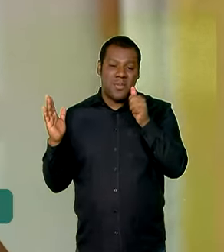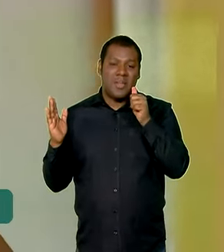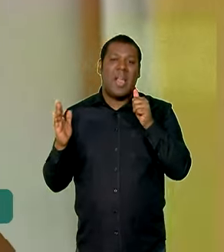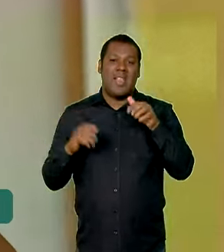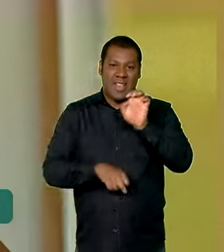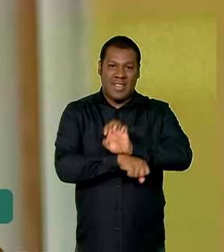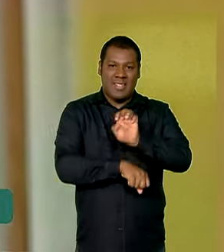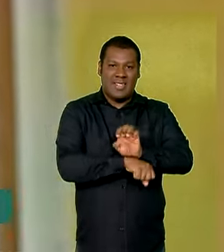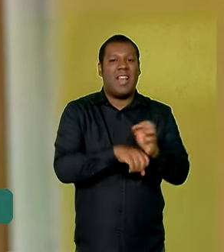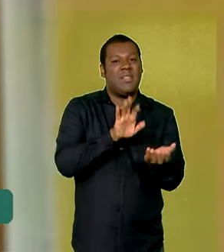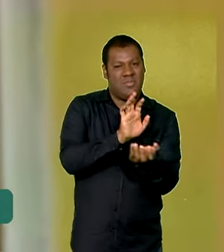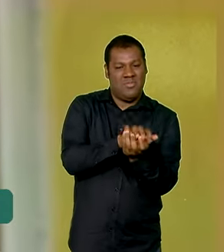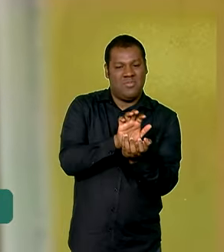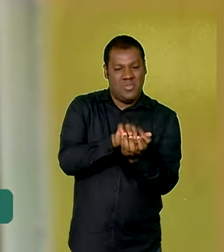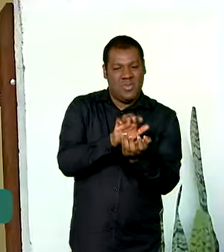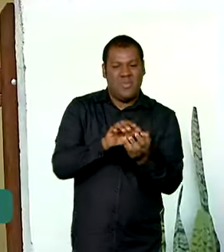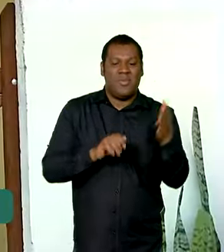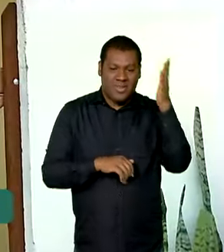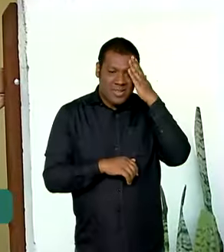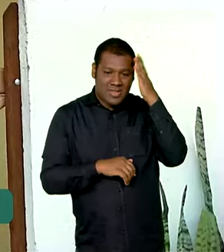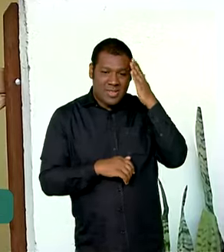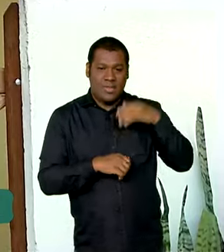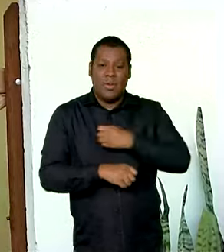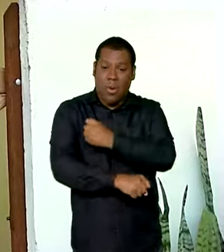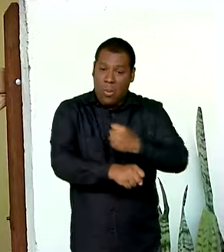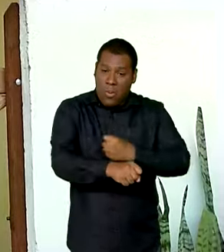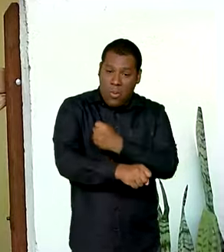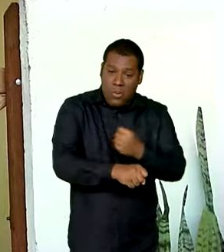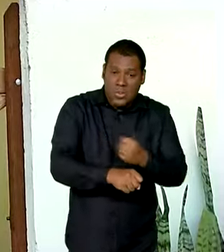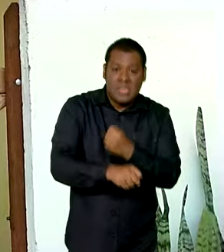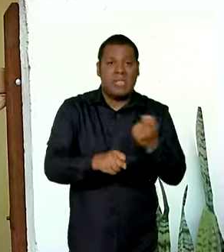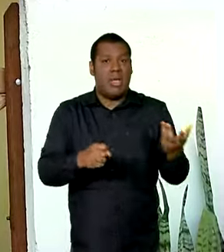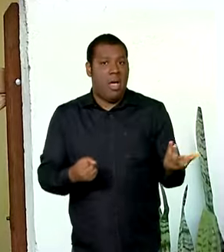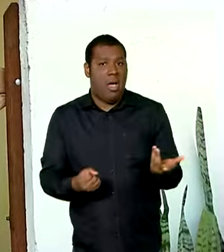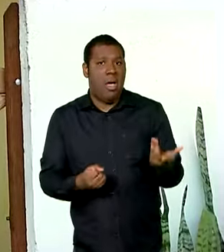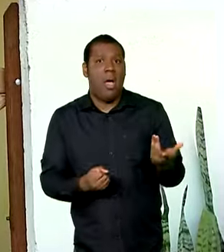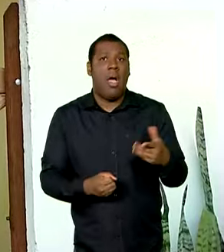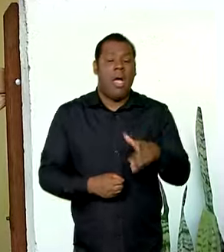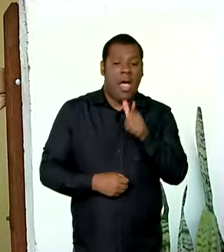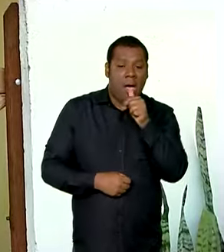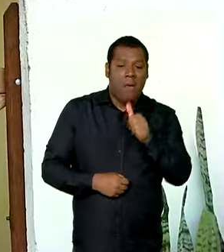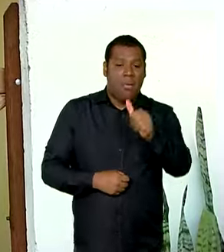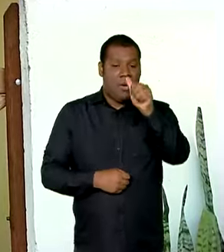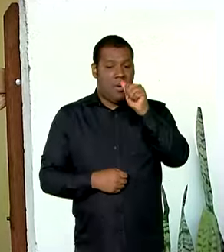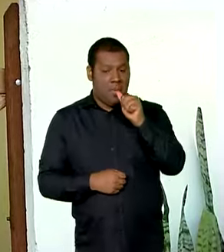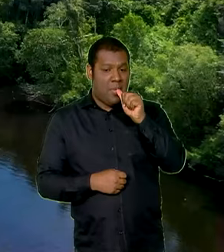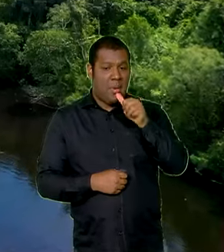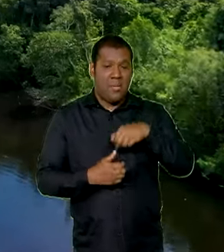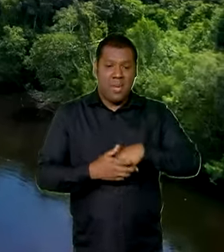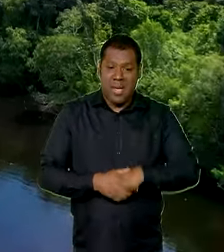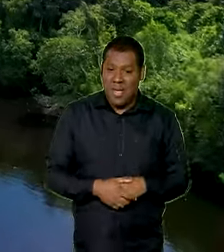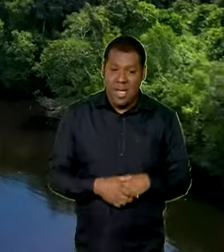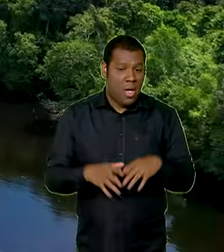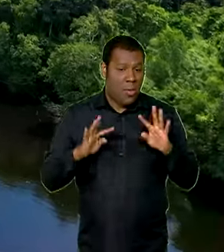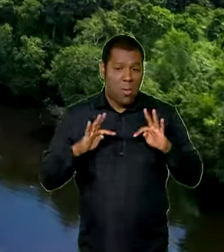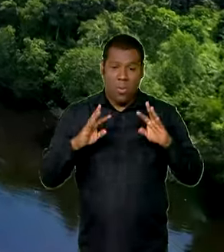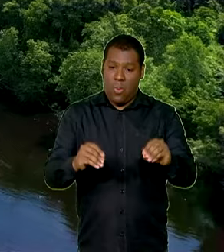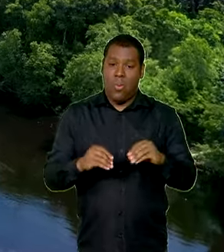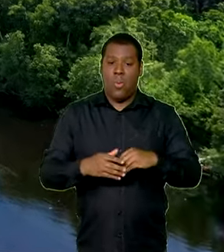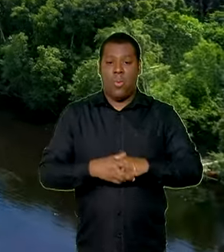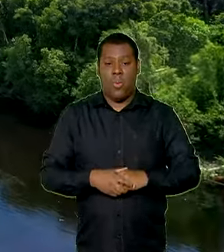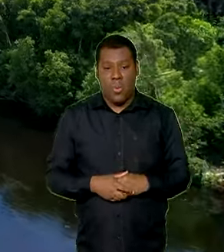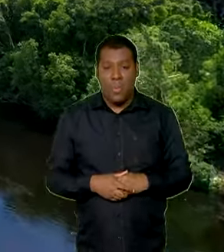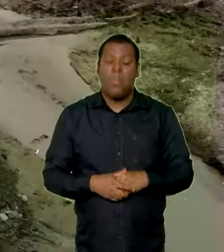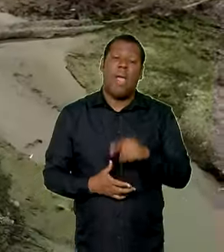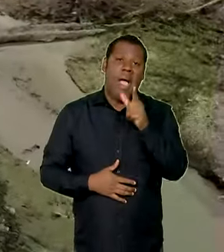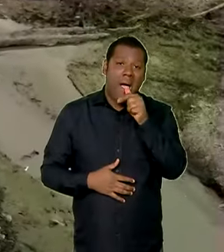Pernambucano, sabe muito bem. Para cozinhar, para gastar, para beber, para tudo na vida. A pessoa? Mas mesmo sendo um